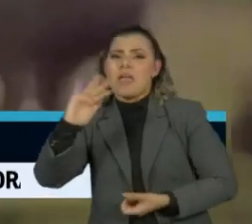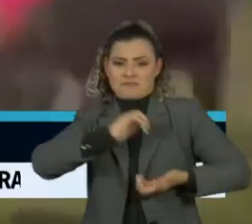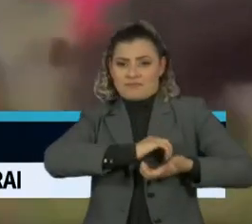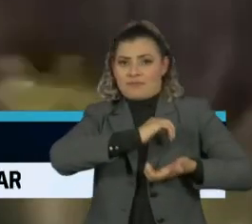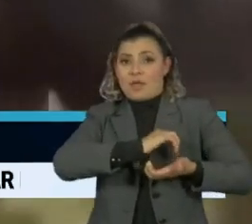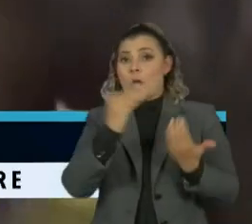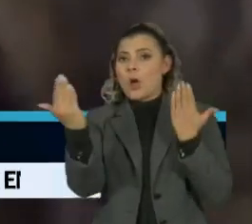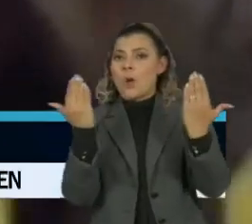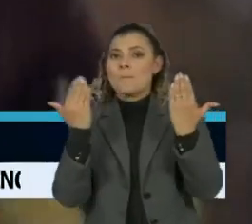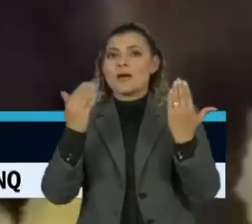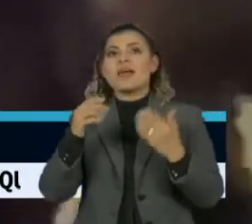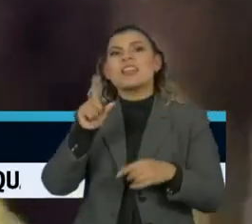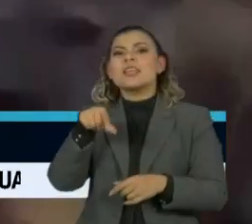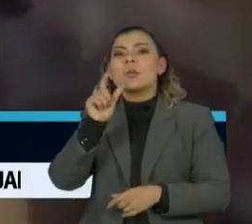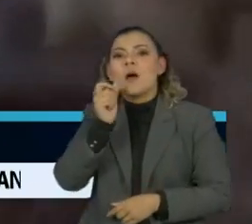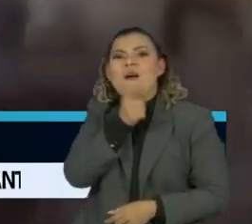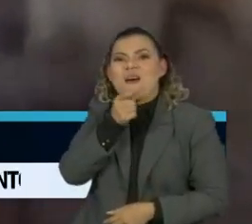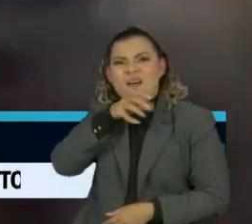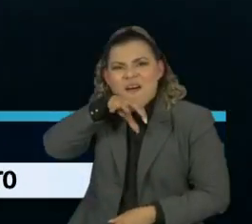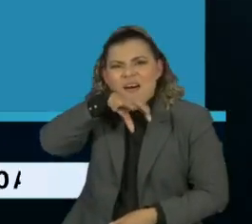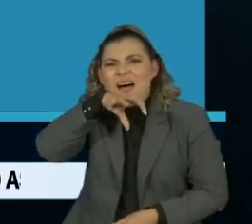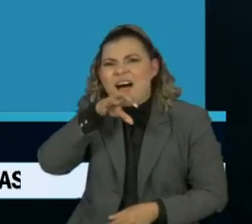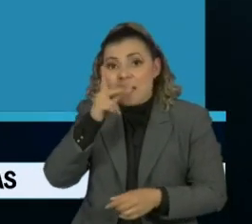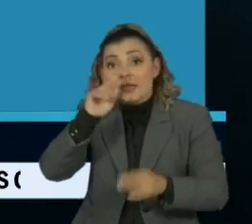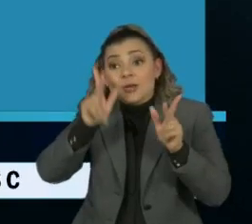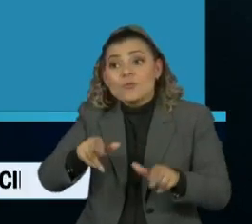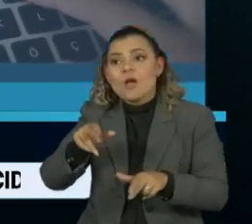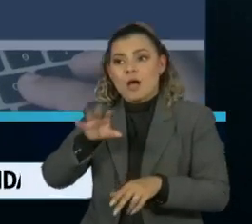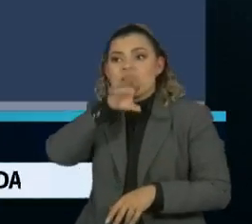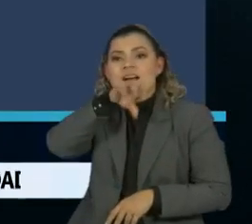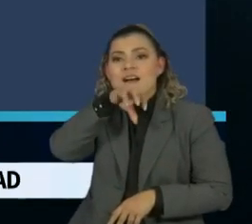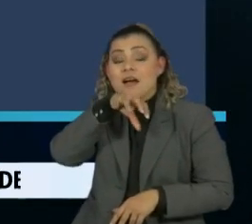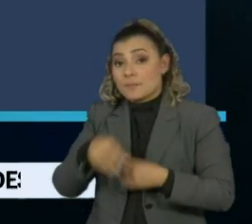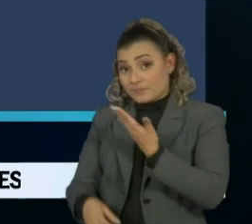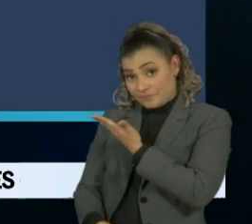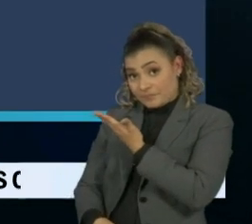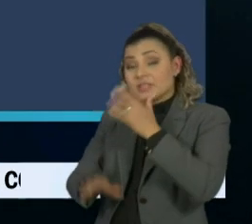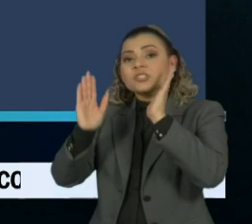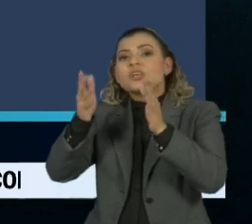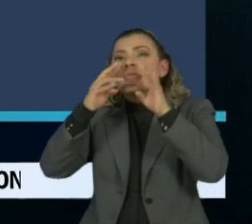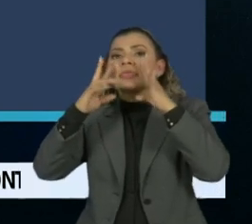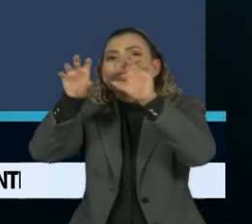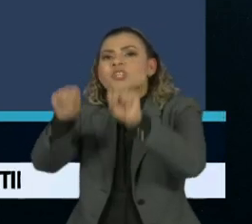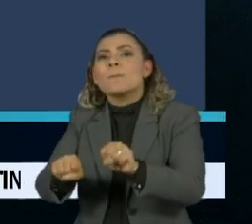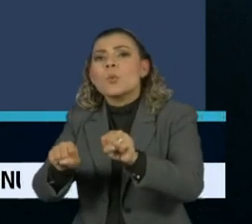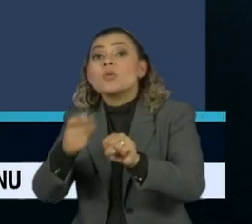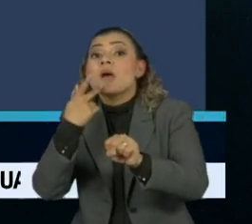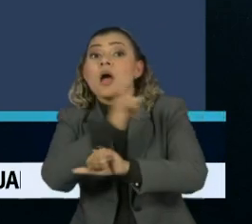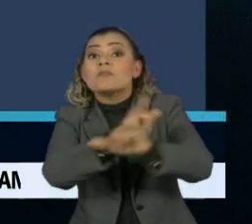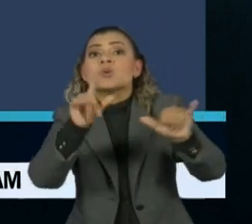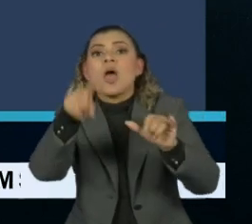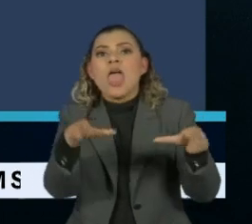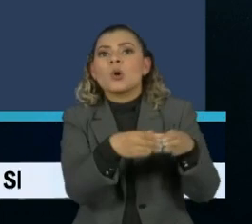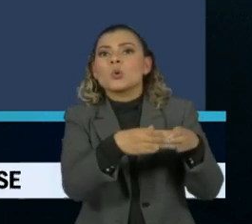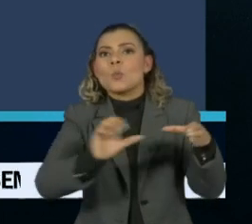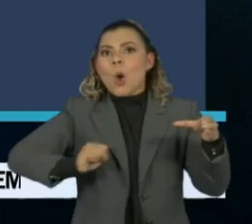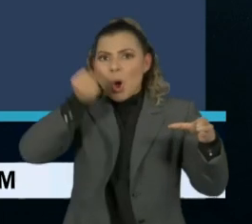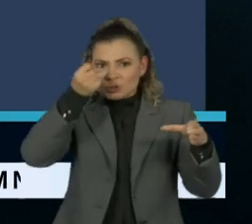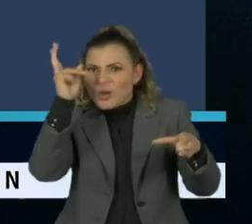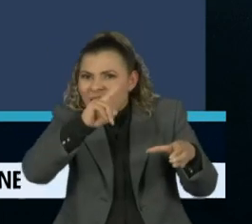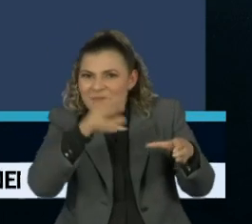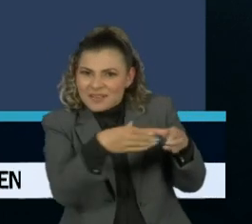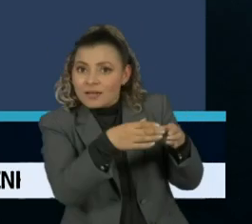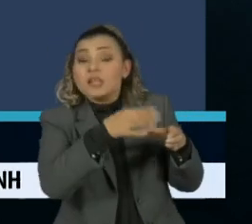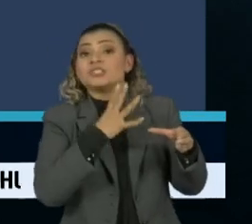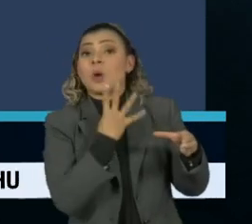comparado a uma hiena. Segundo as testemunhas, o esquema estaria ligado ao chamado Gabinete do Ódio, formado